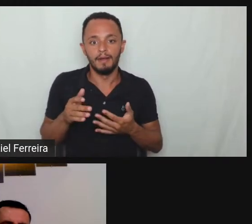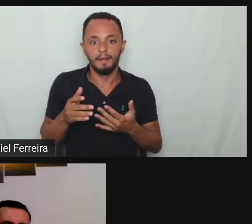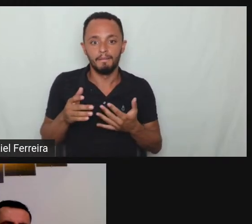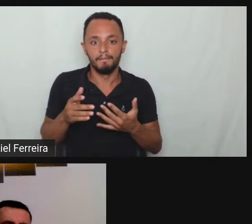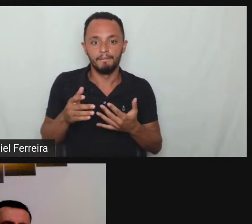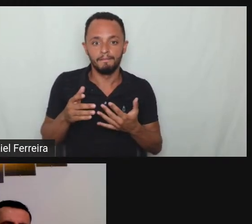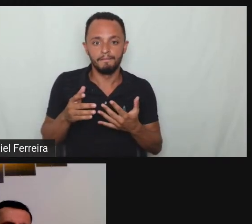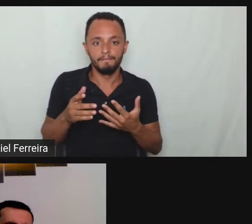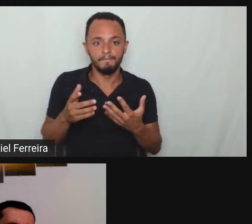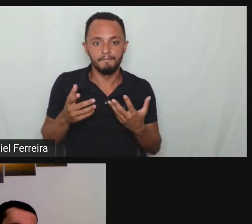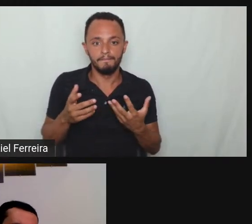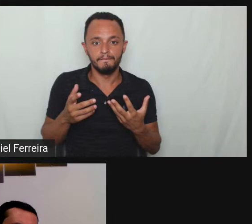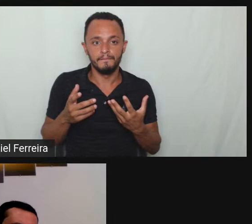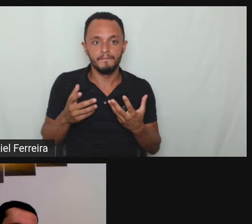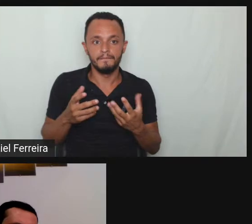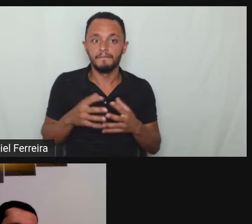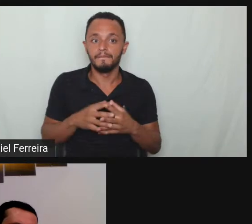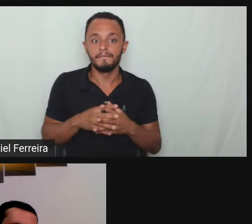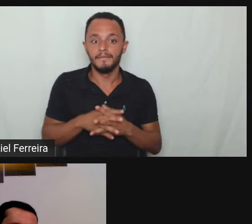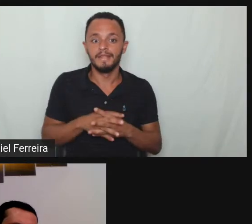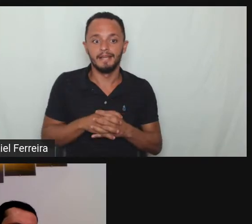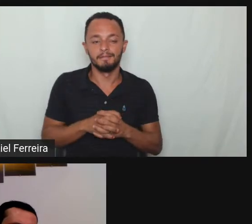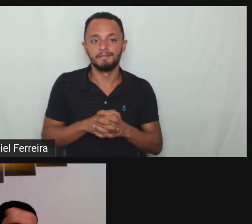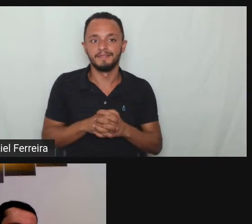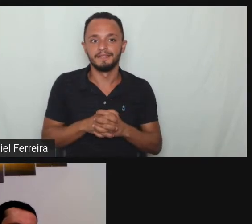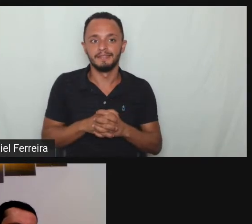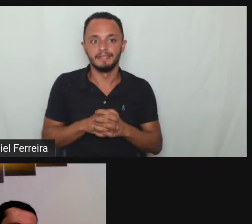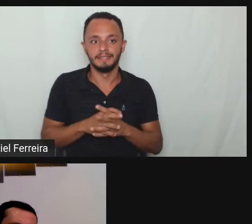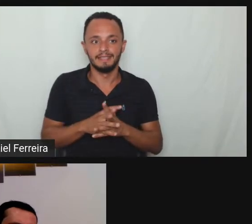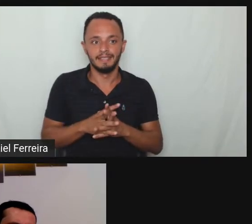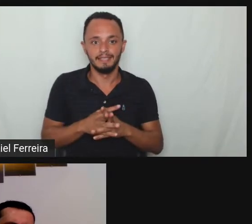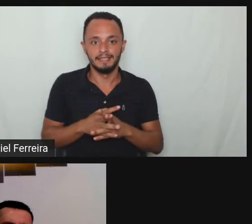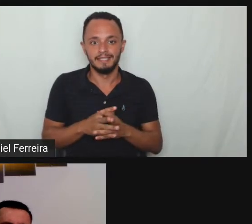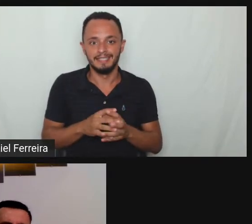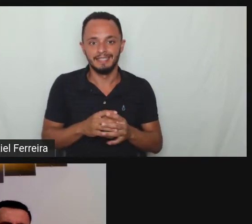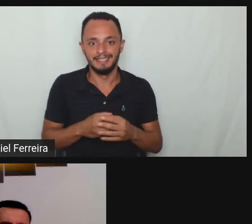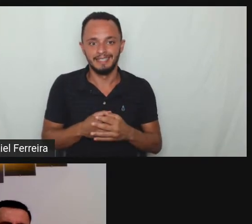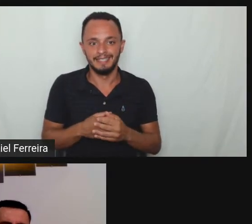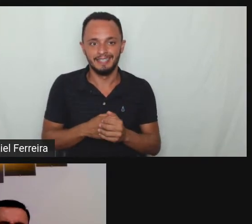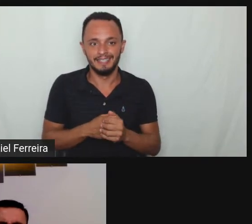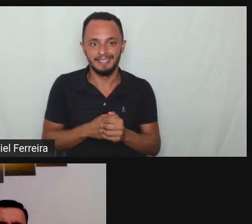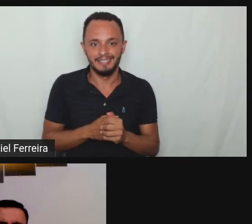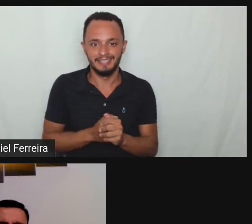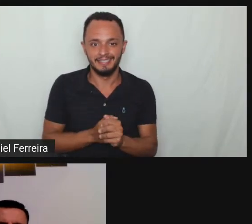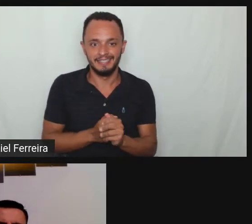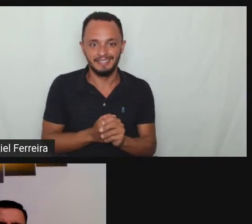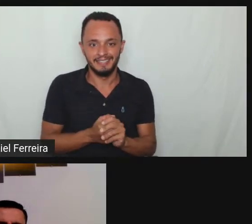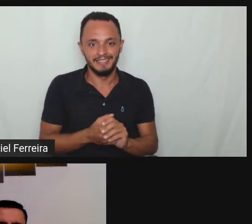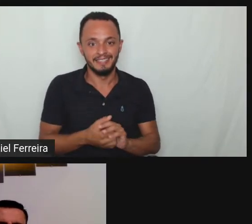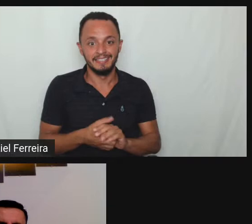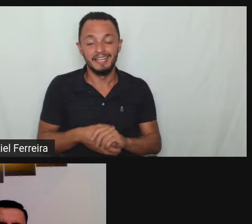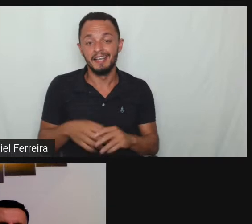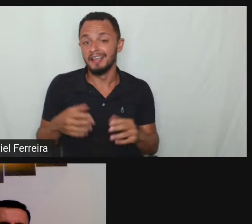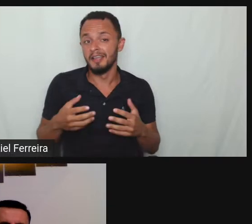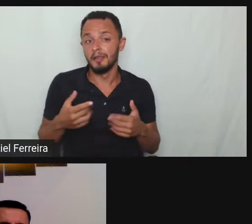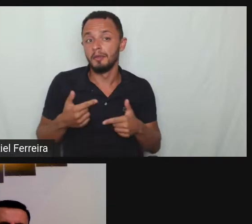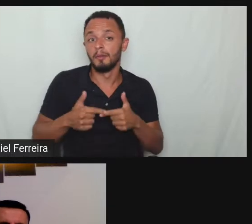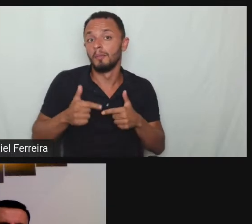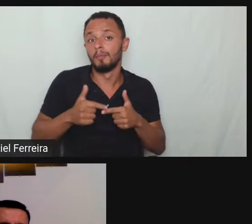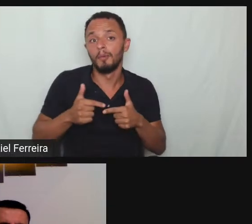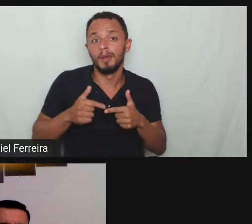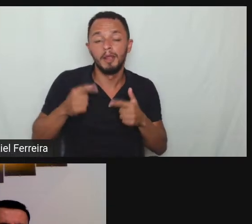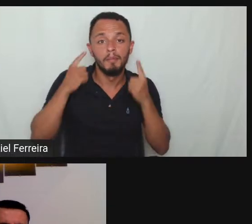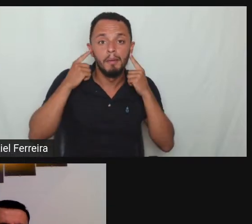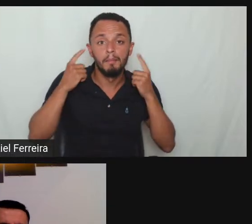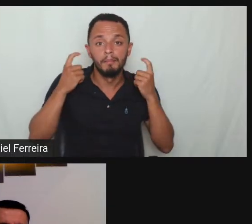uma beleza já está me ouvindo tá dando um só te